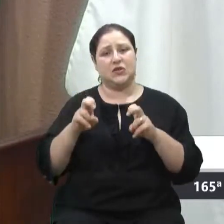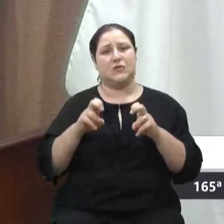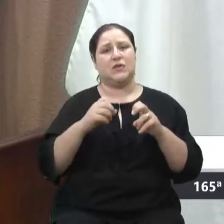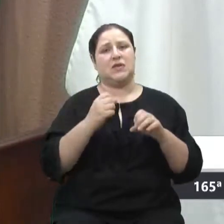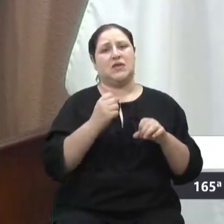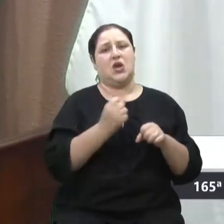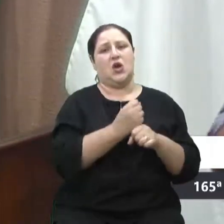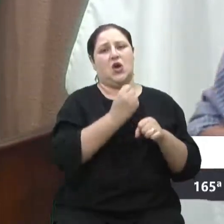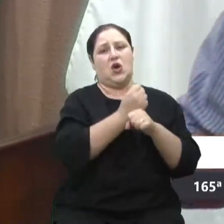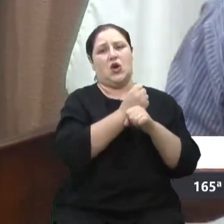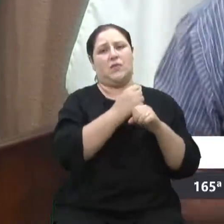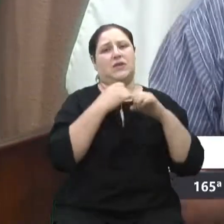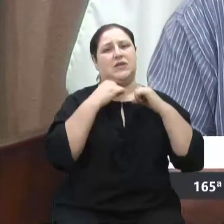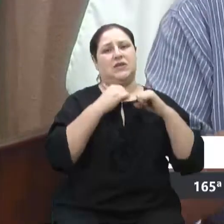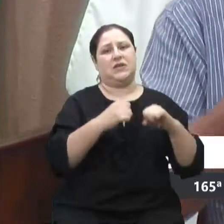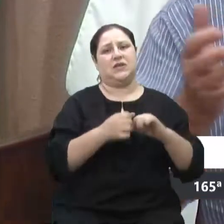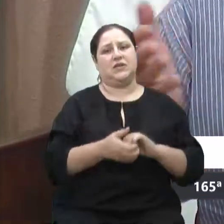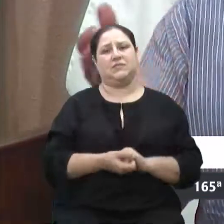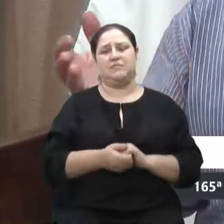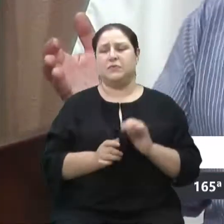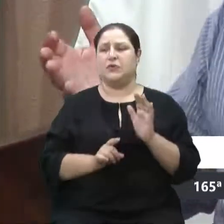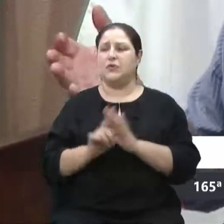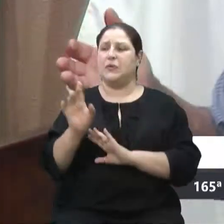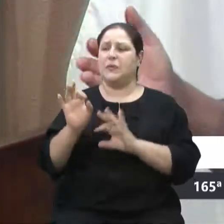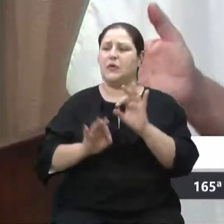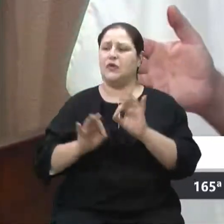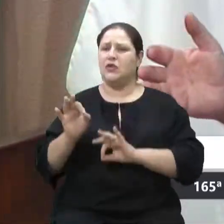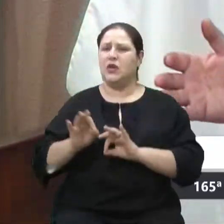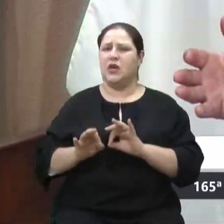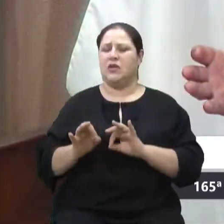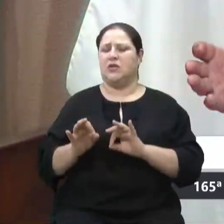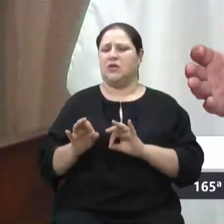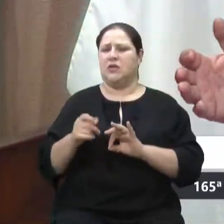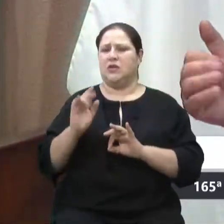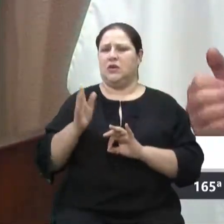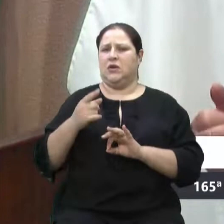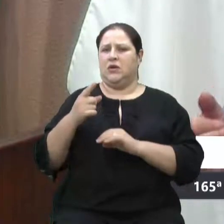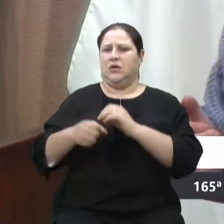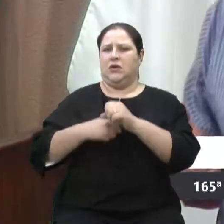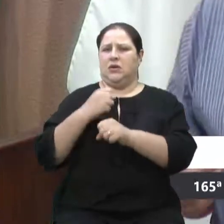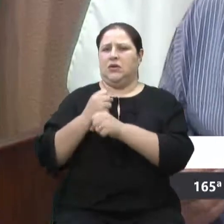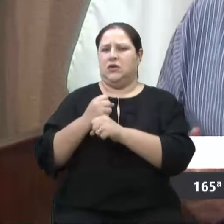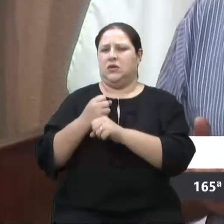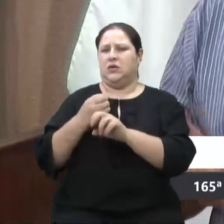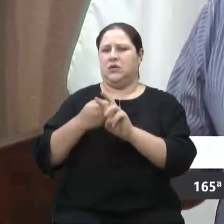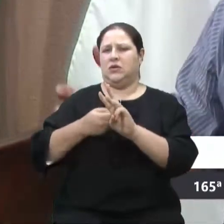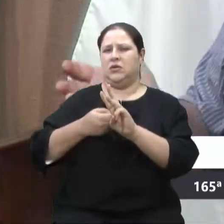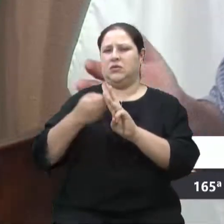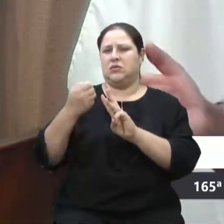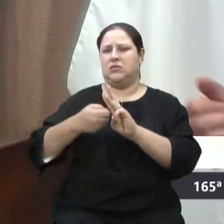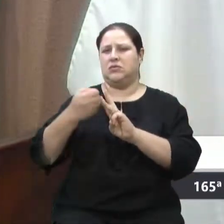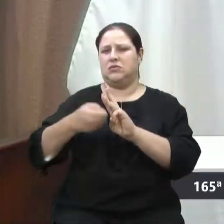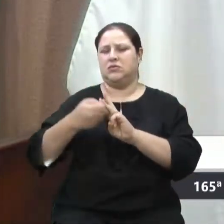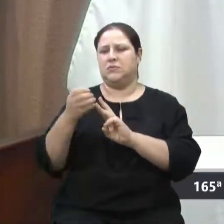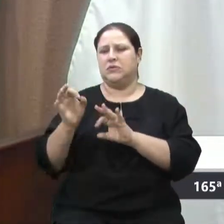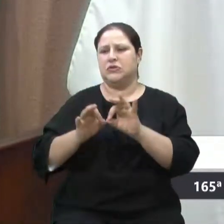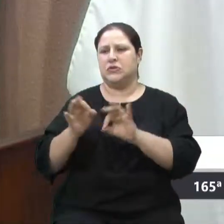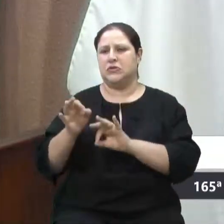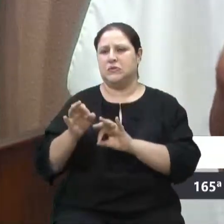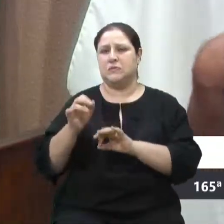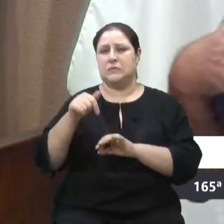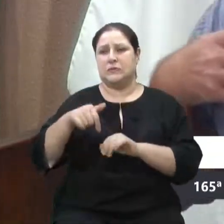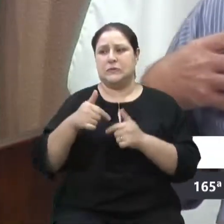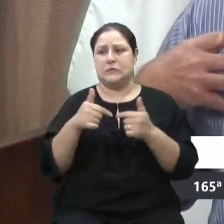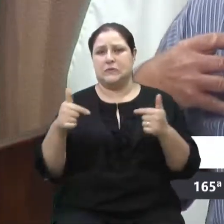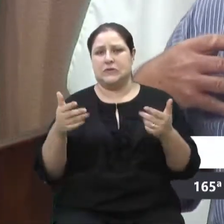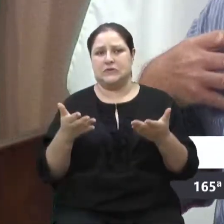Tá, mas e o projeto da Demetrio Niderauro que eu estou cobrando há um ano e três meses? Não tem nada aqui. Tá,